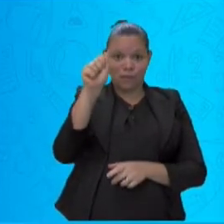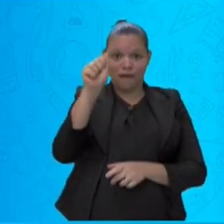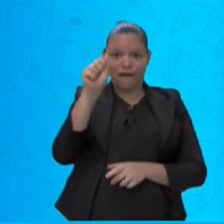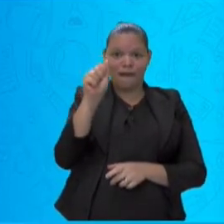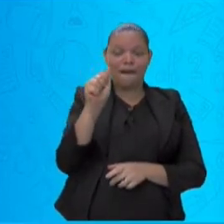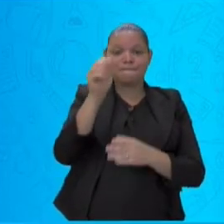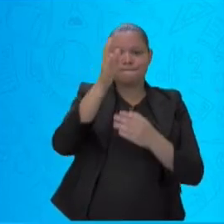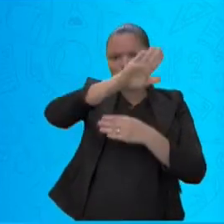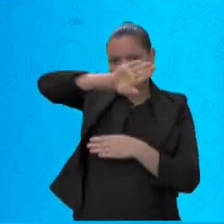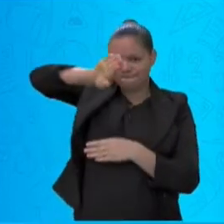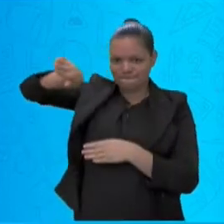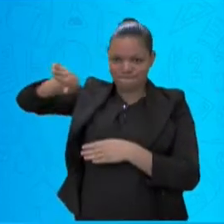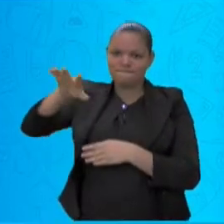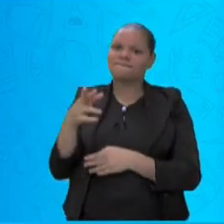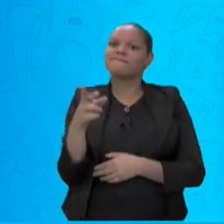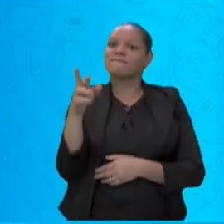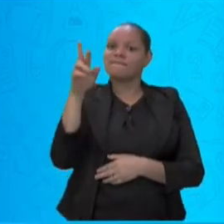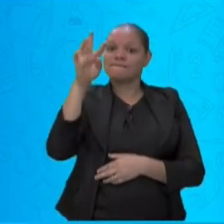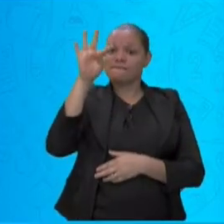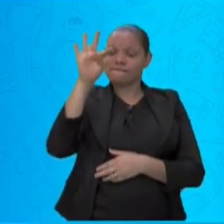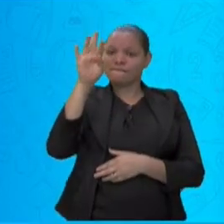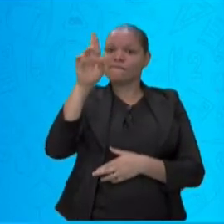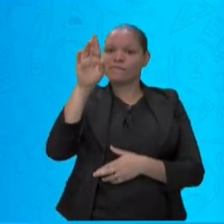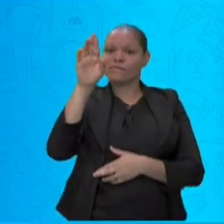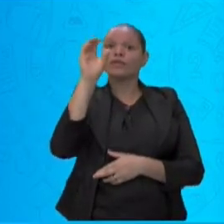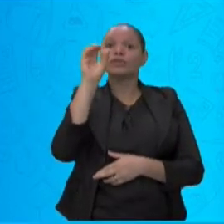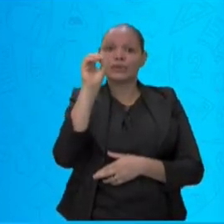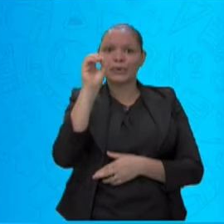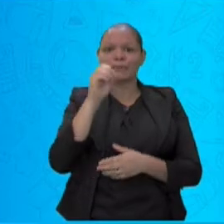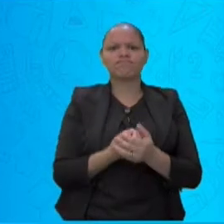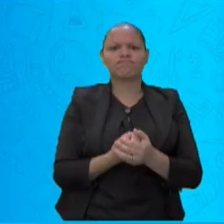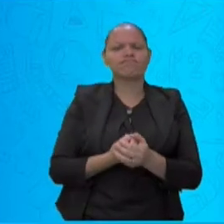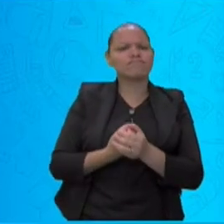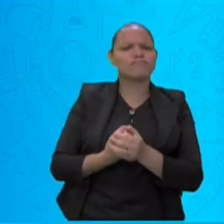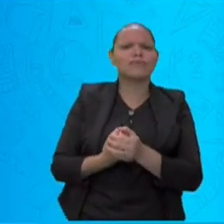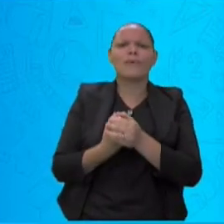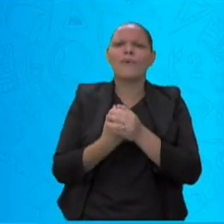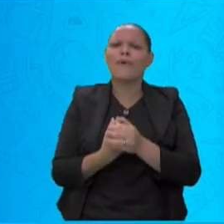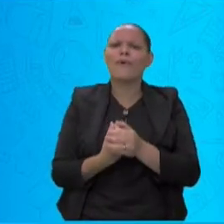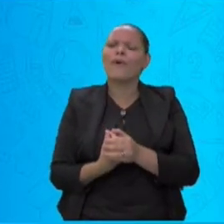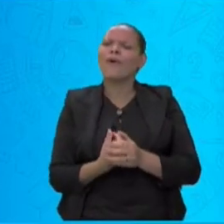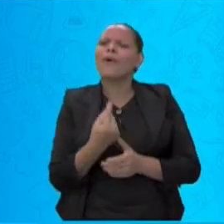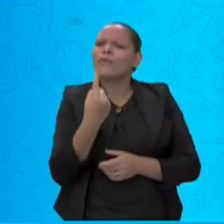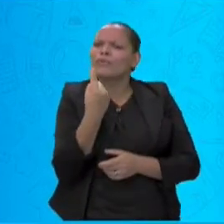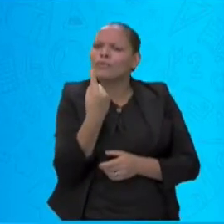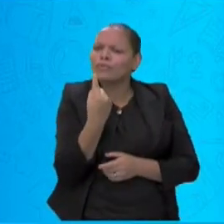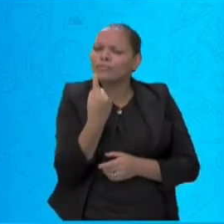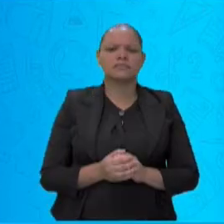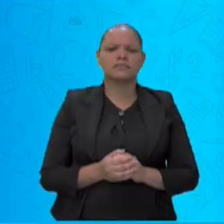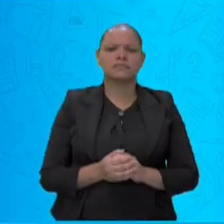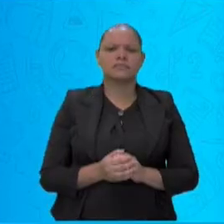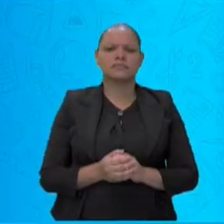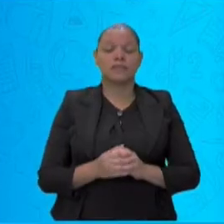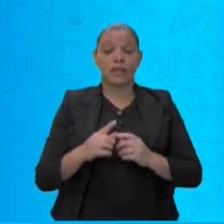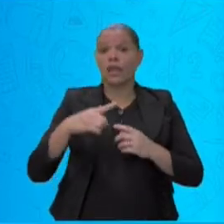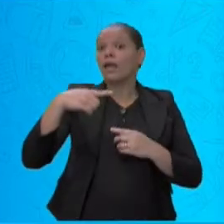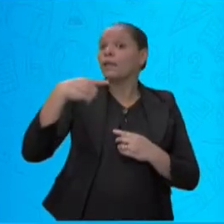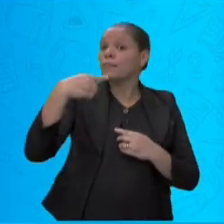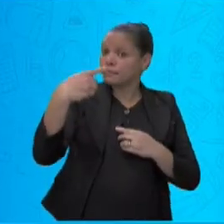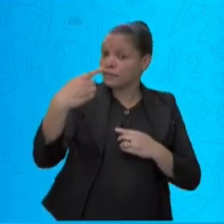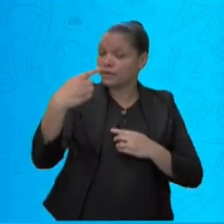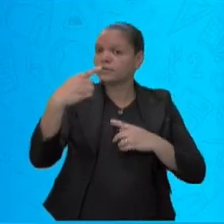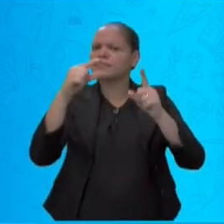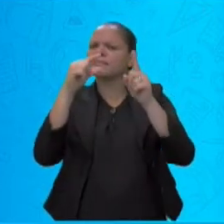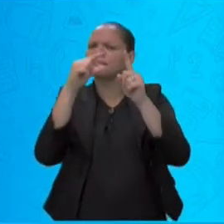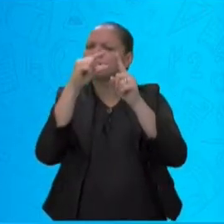Olha que ele ficou em uma sílaba somente. Então, ele é perfeito. E agora, vamos